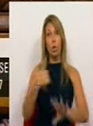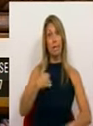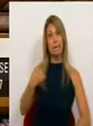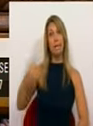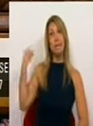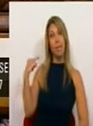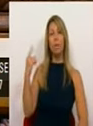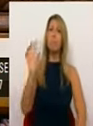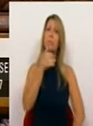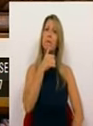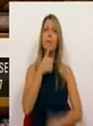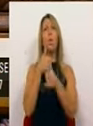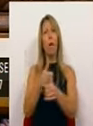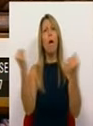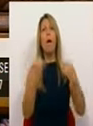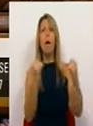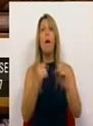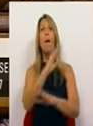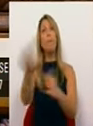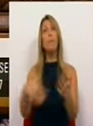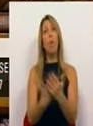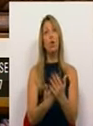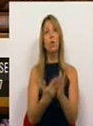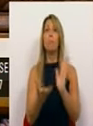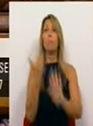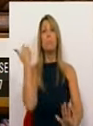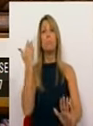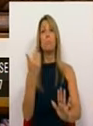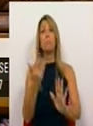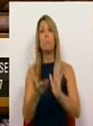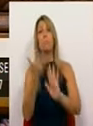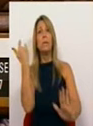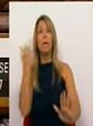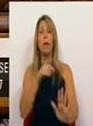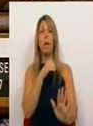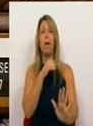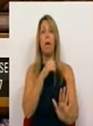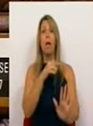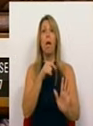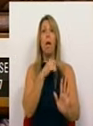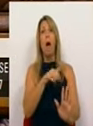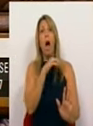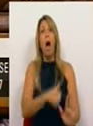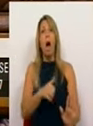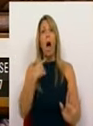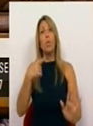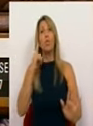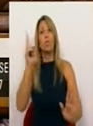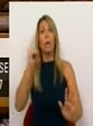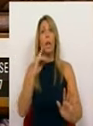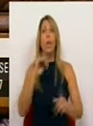esta proposta, desautorizando assim o que tinha sido imposto pelo PS nesta Casa. Fez bem o Governo.